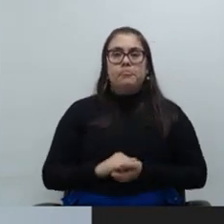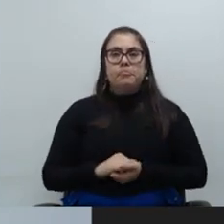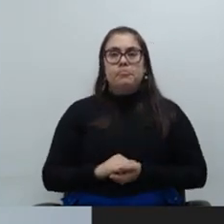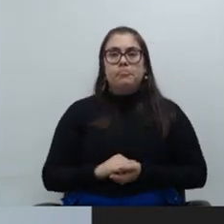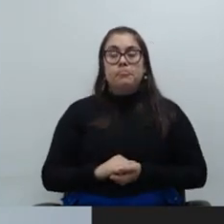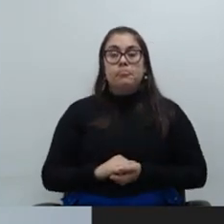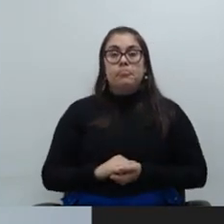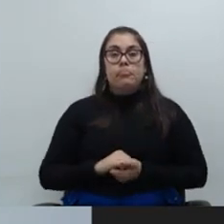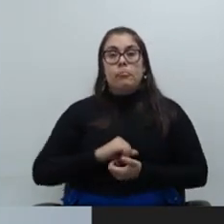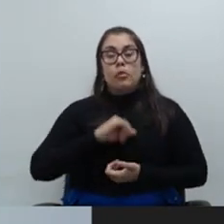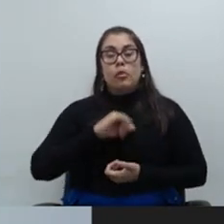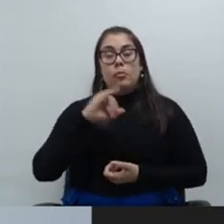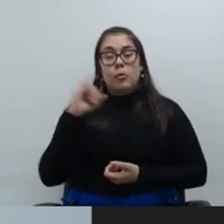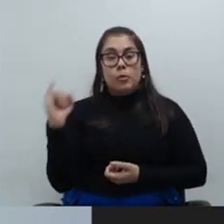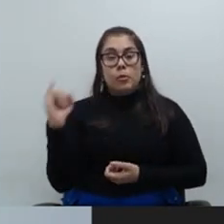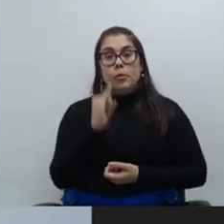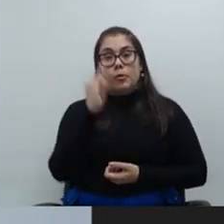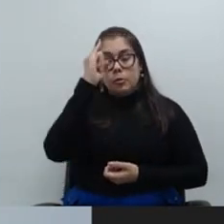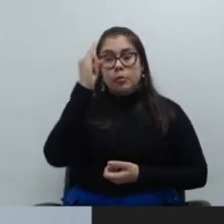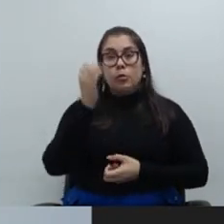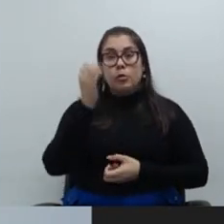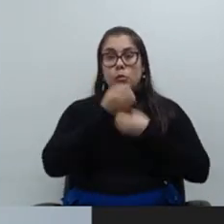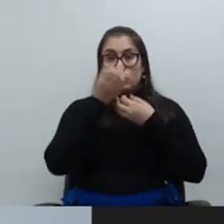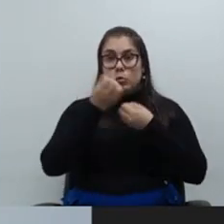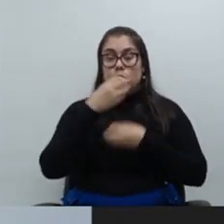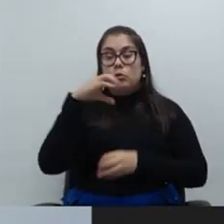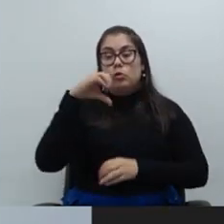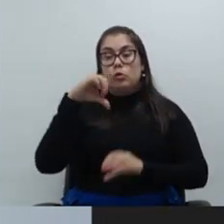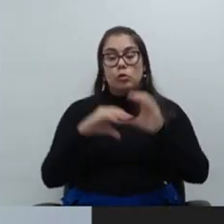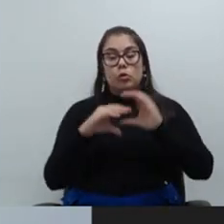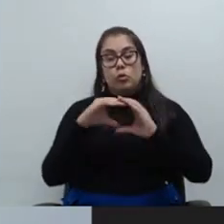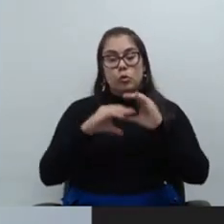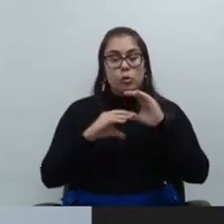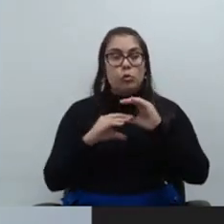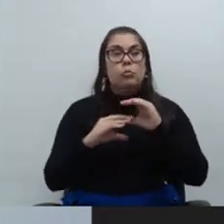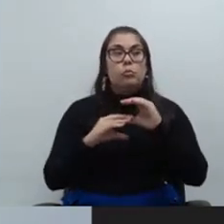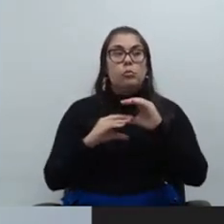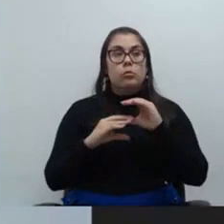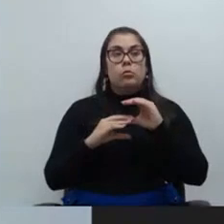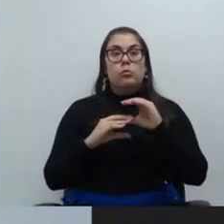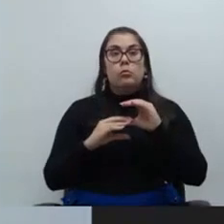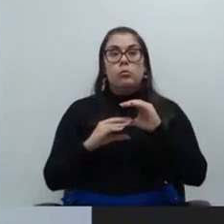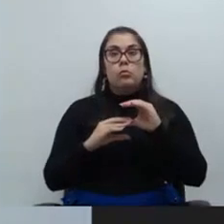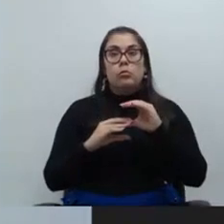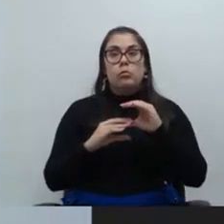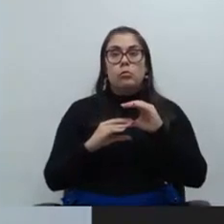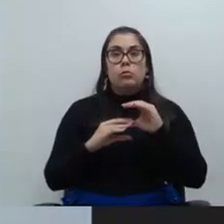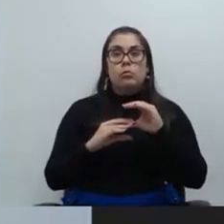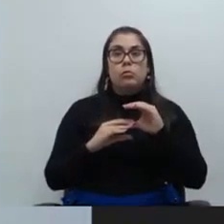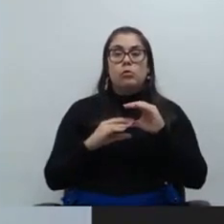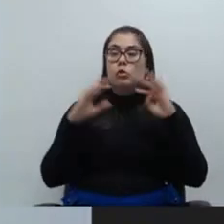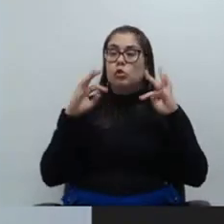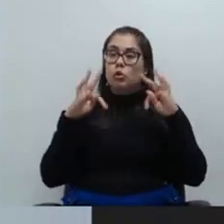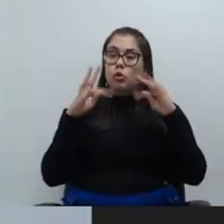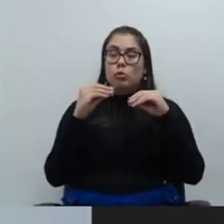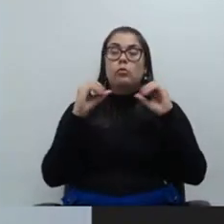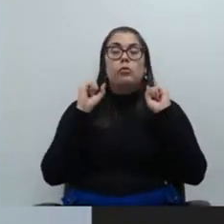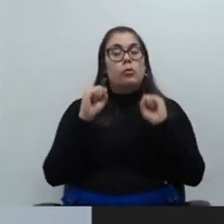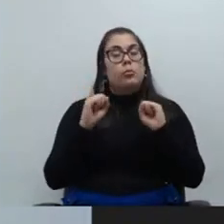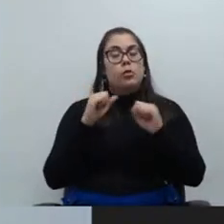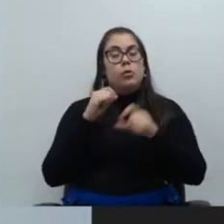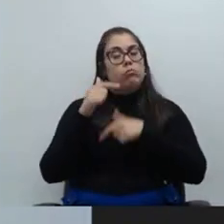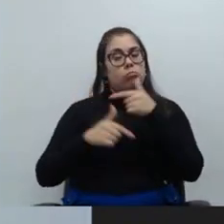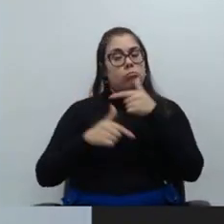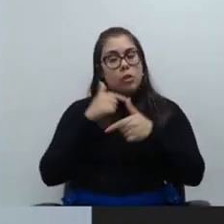o mais importante acho que é registrar aqui para os colegas do nono que de fato vamos que eles todos vão poder desempenhar as